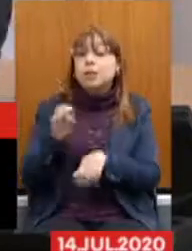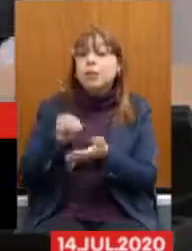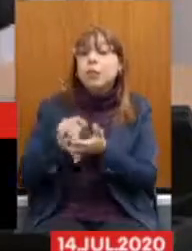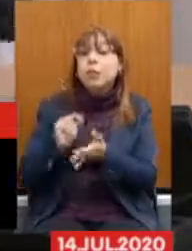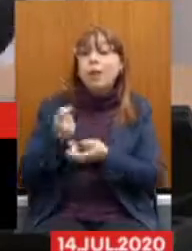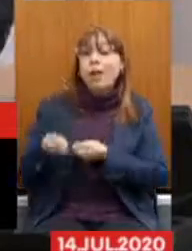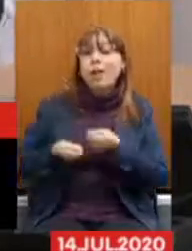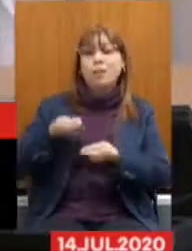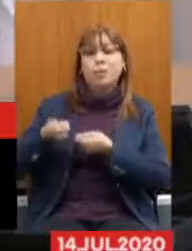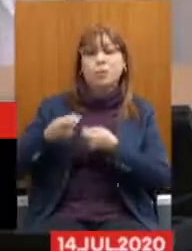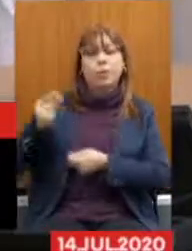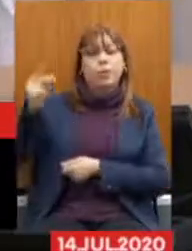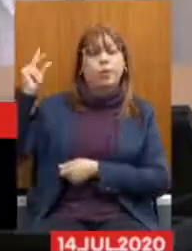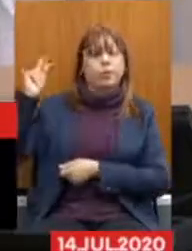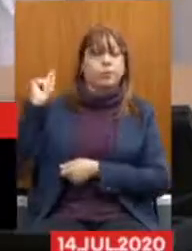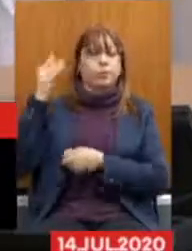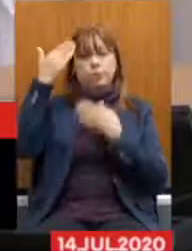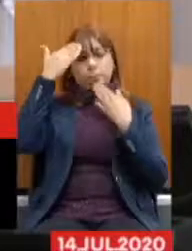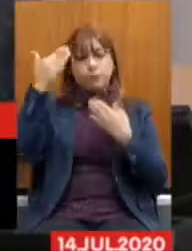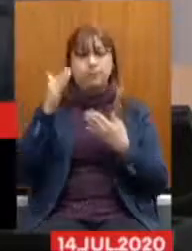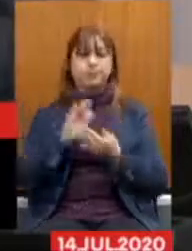administrado e há muito tempo. Muito obrigado.